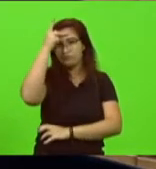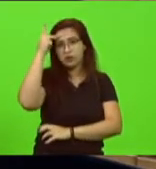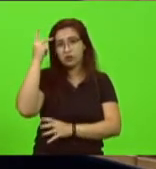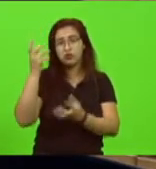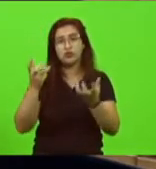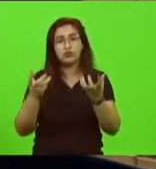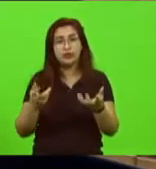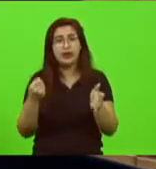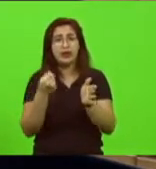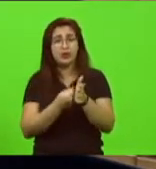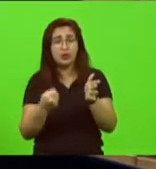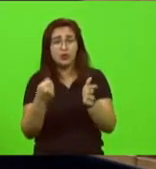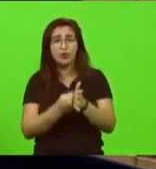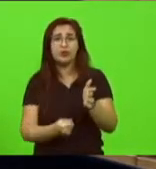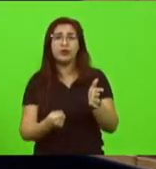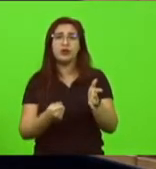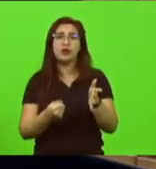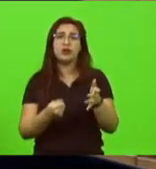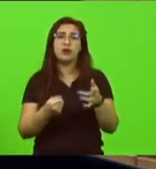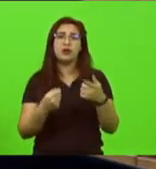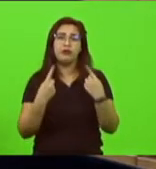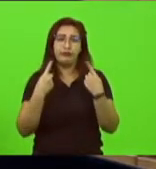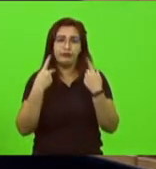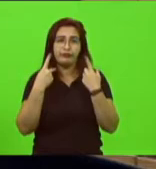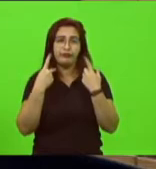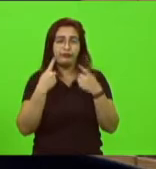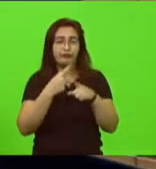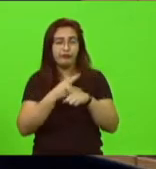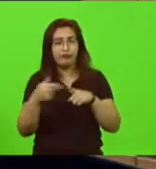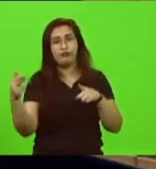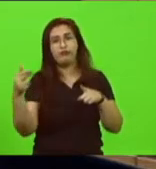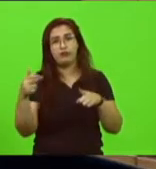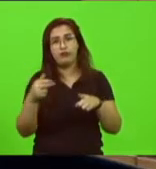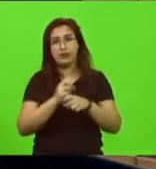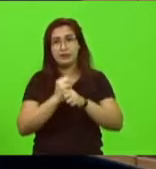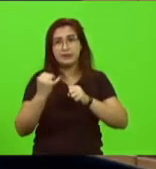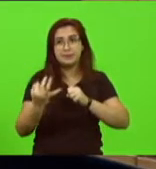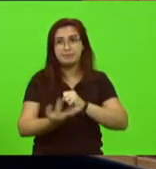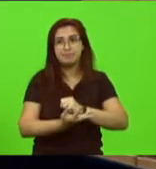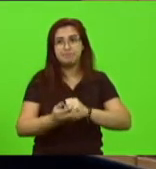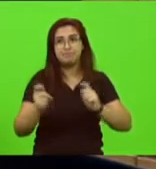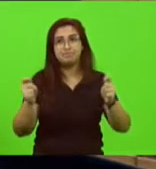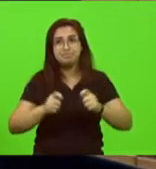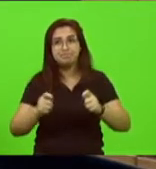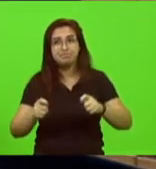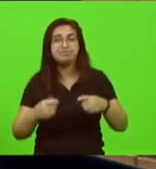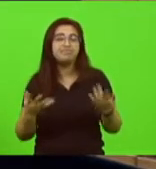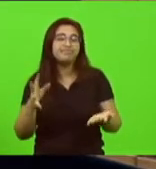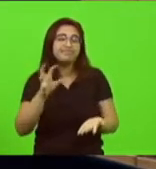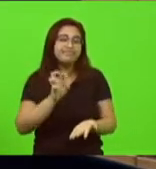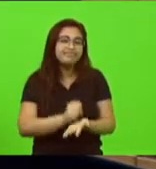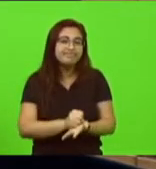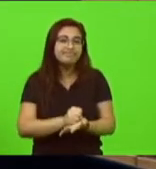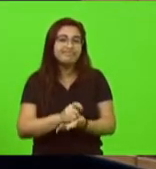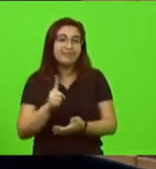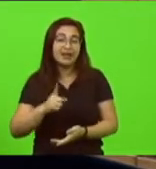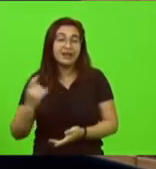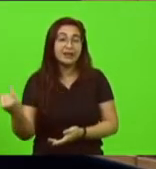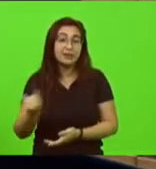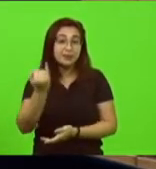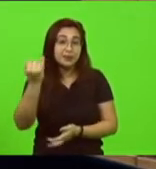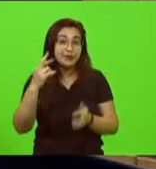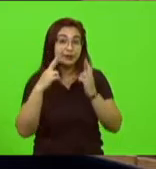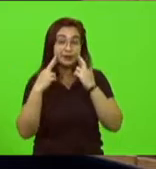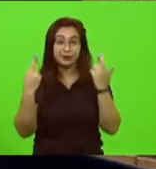mecanismos de nós vencermos e superarmos de vez a pandemia então fica esses registros dessa importante reunião que